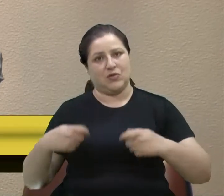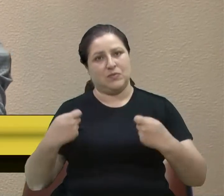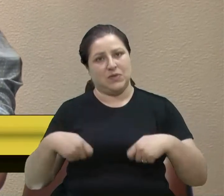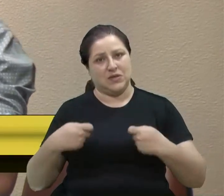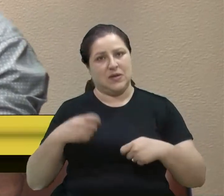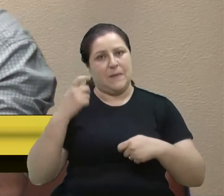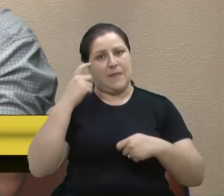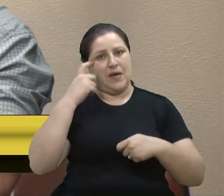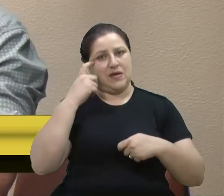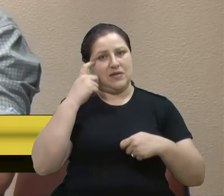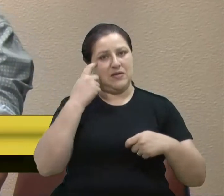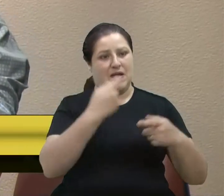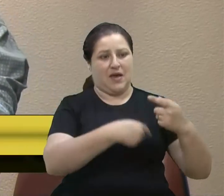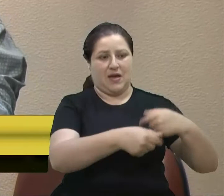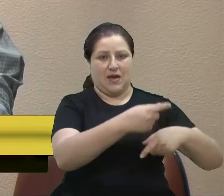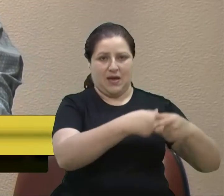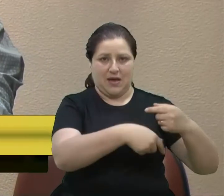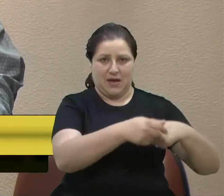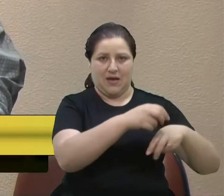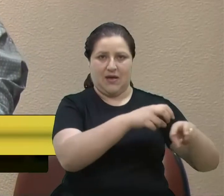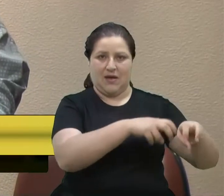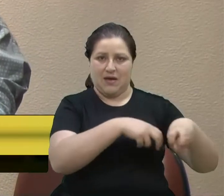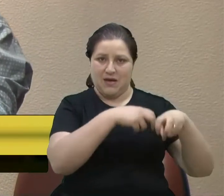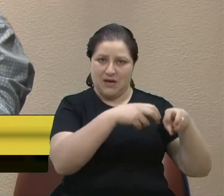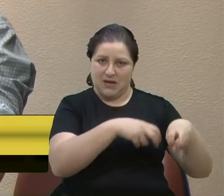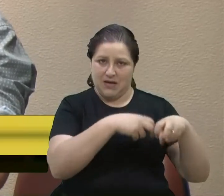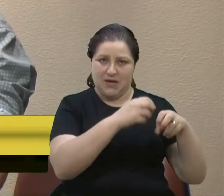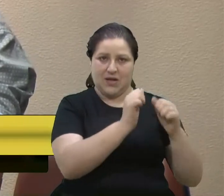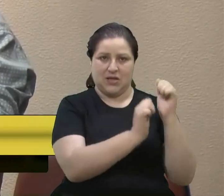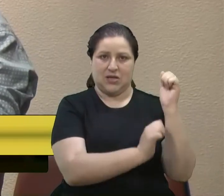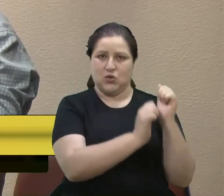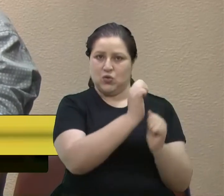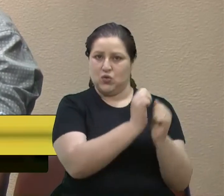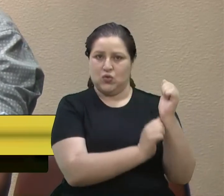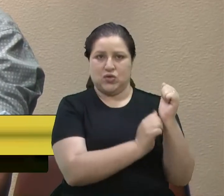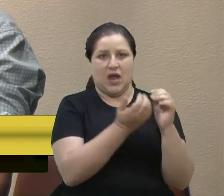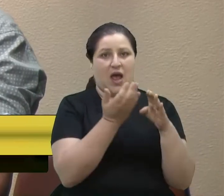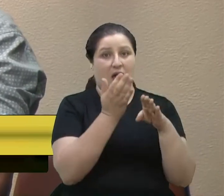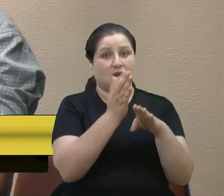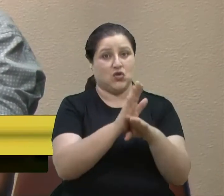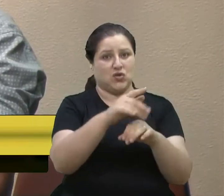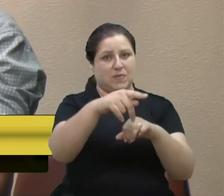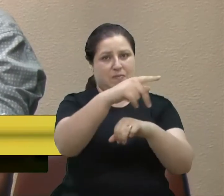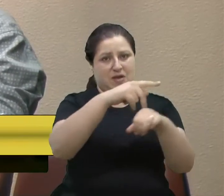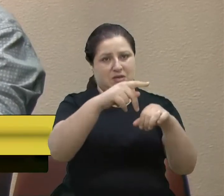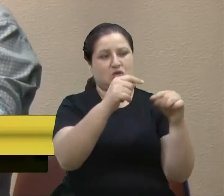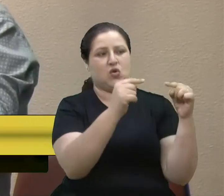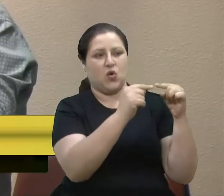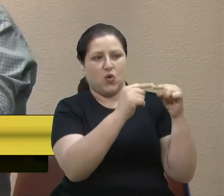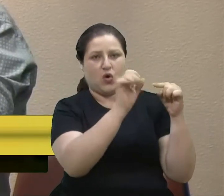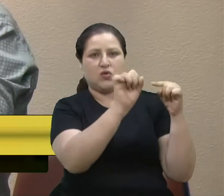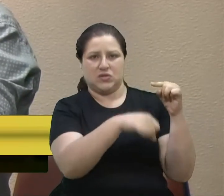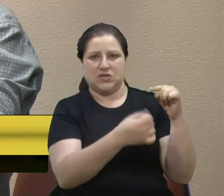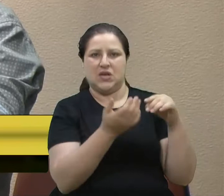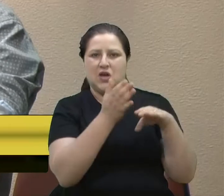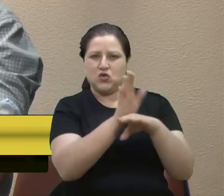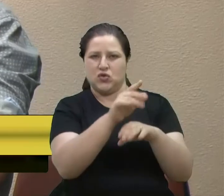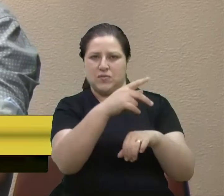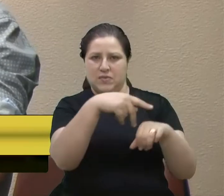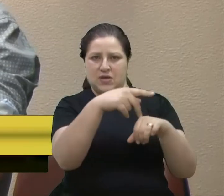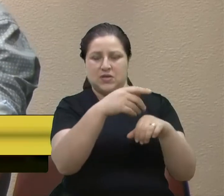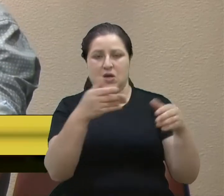agroindústria ajudou muito, salvou em muitos momentos o país. Concordo com isso. Hoje, infelizmente, tudo